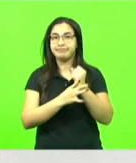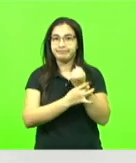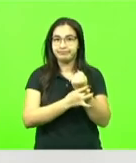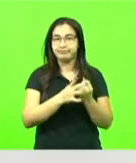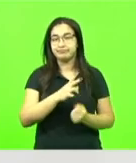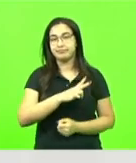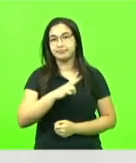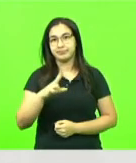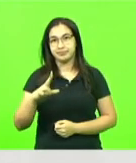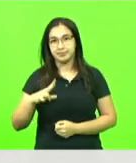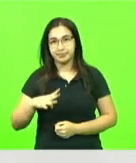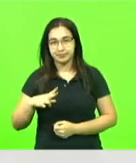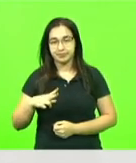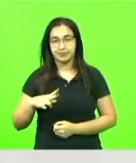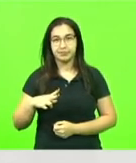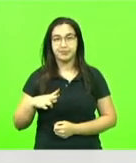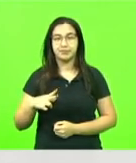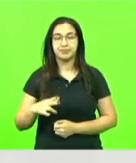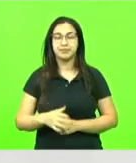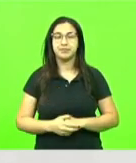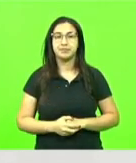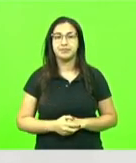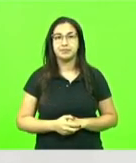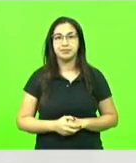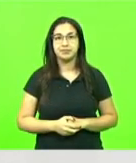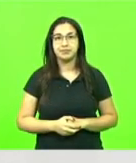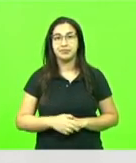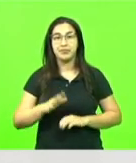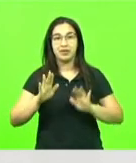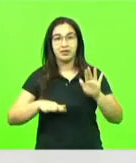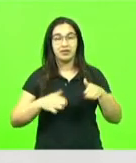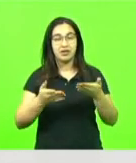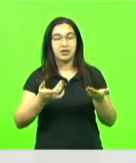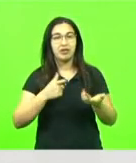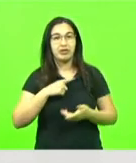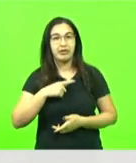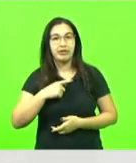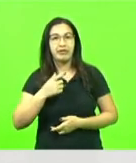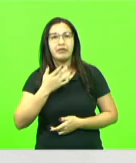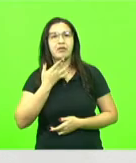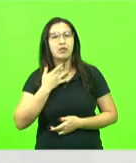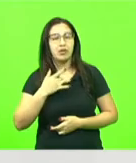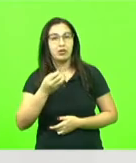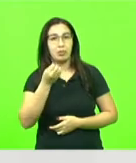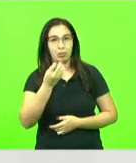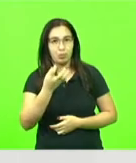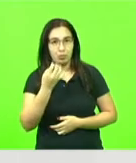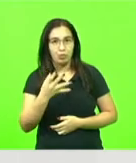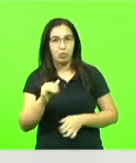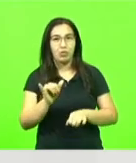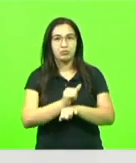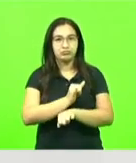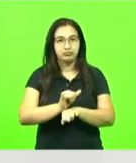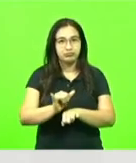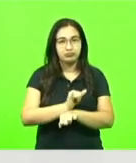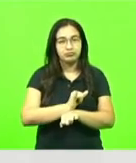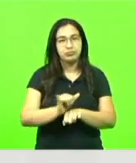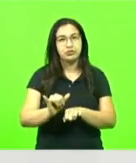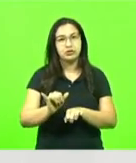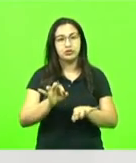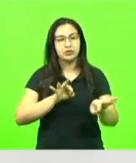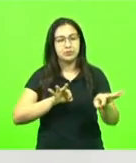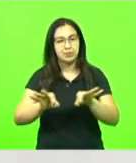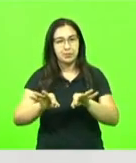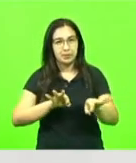Por melhores e mais bem-intencionadas e por mais estratégicos que sejam os planejamentos